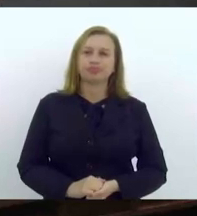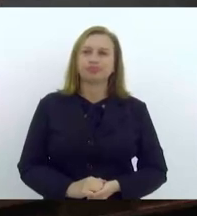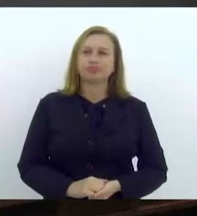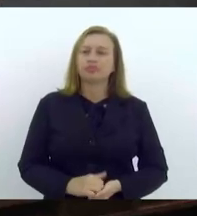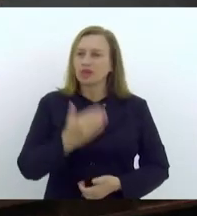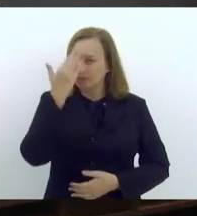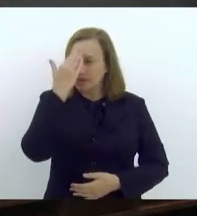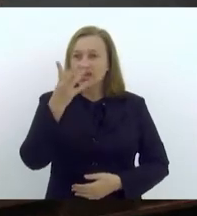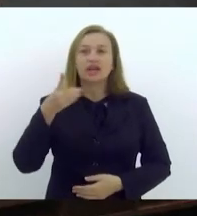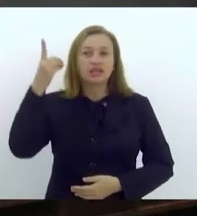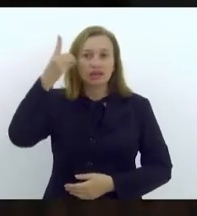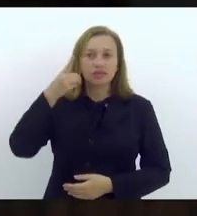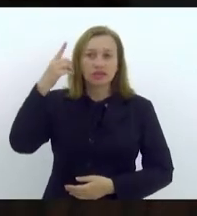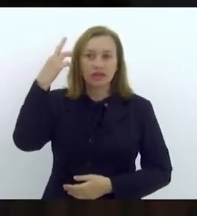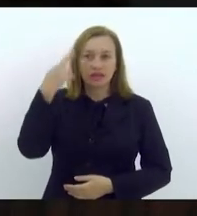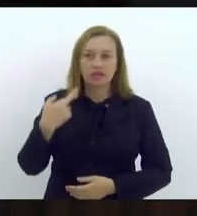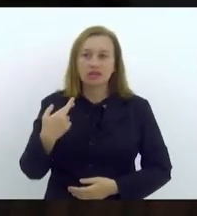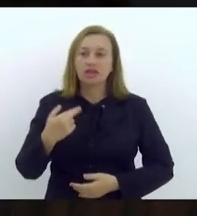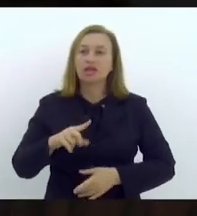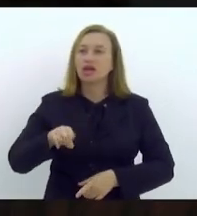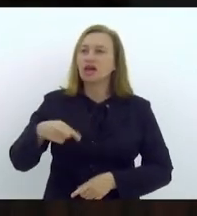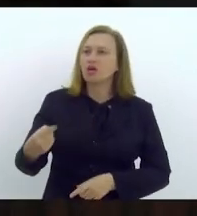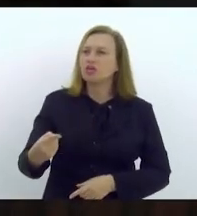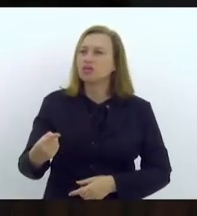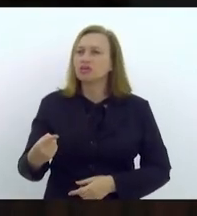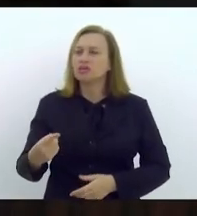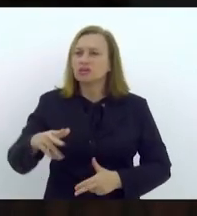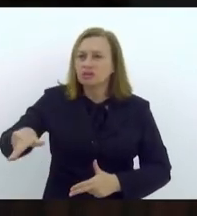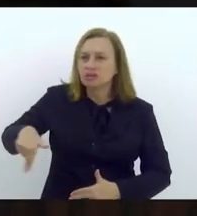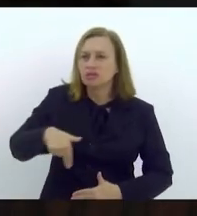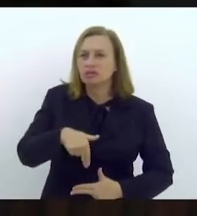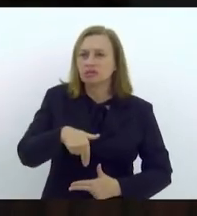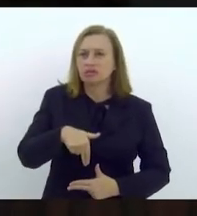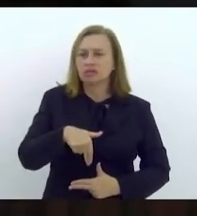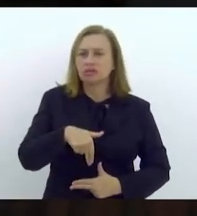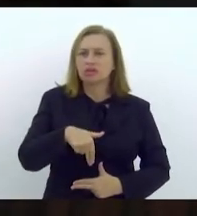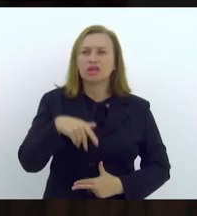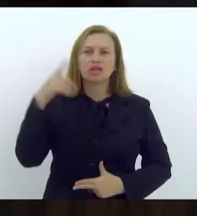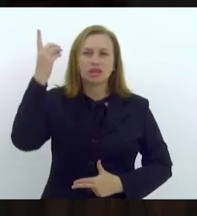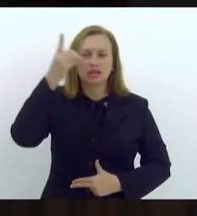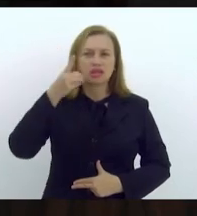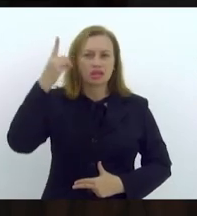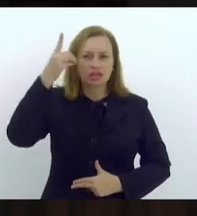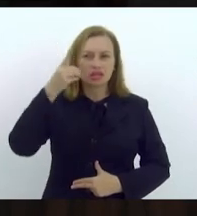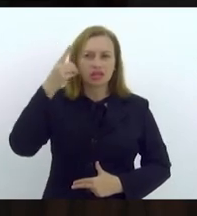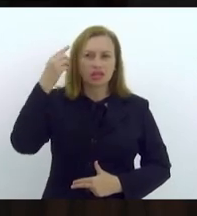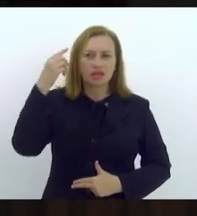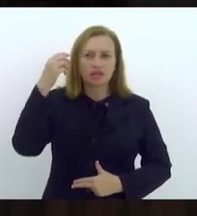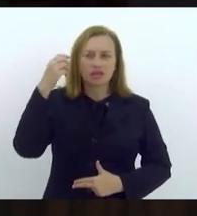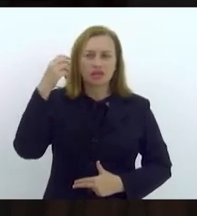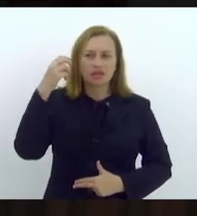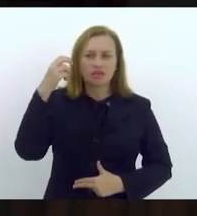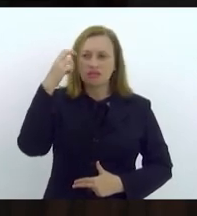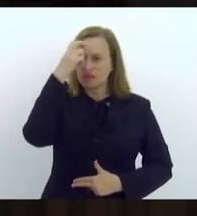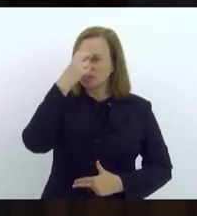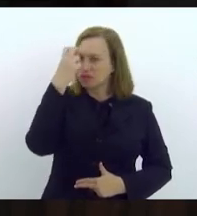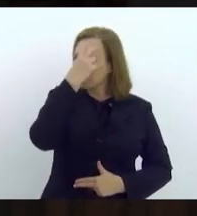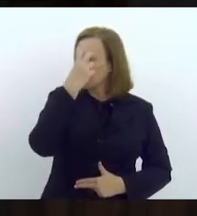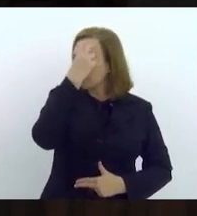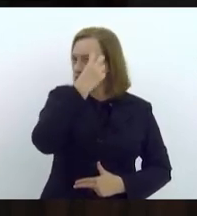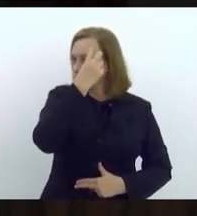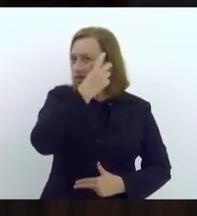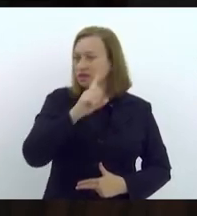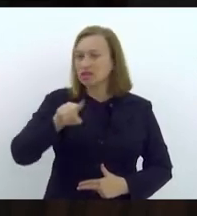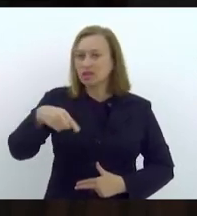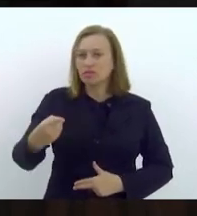Obrigado, deputada Renata. A próxima é a nobre deputada Verônica Lima e